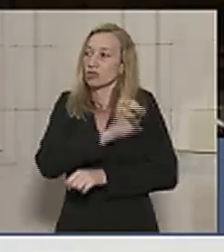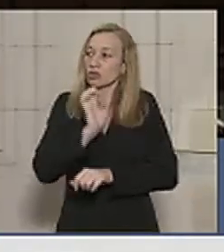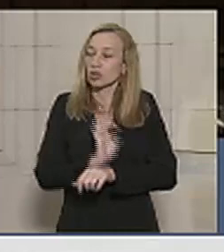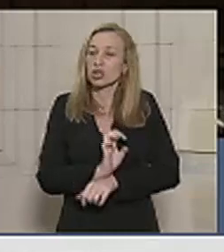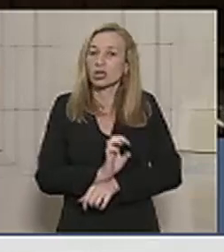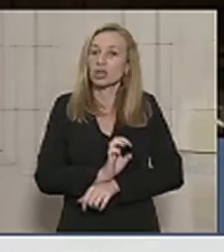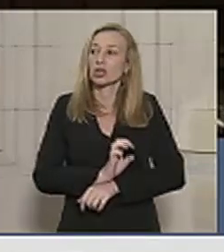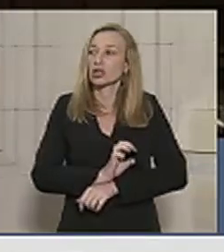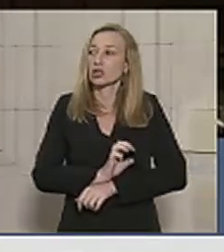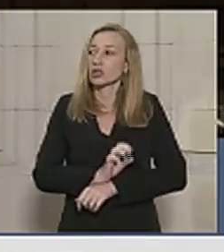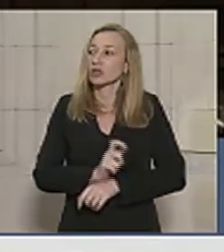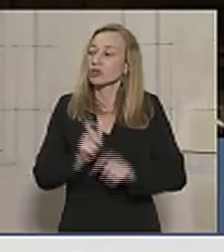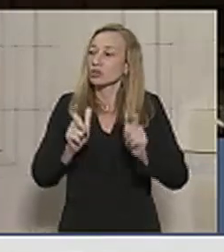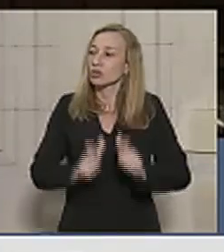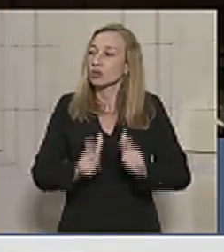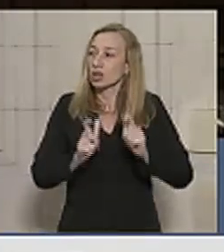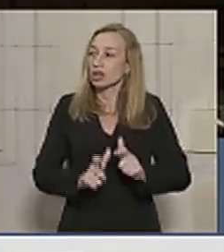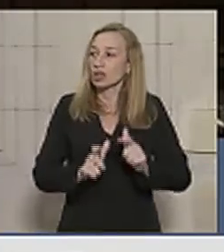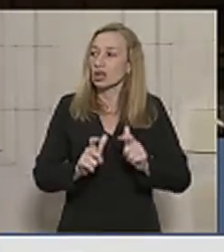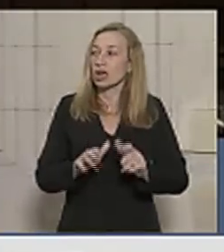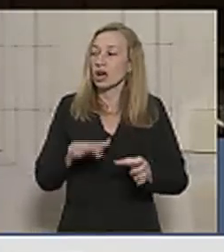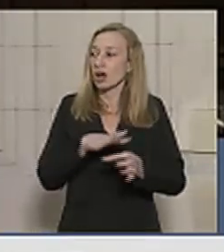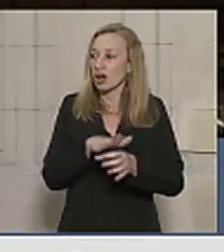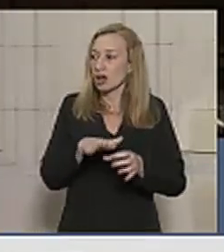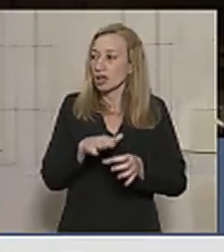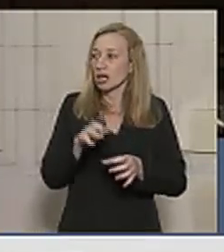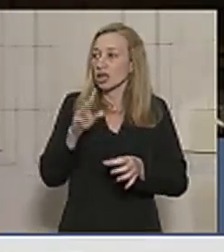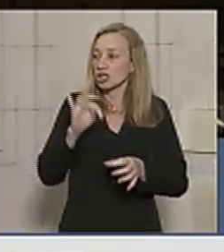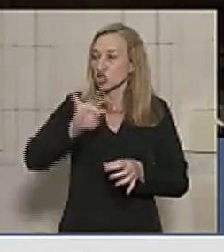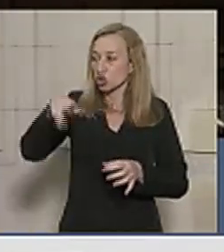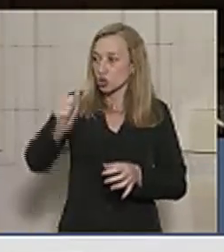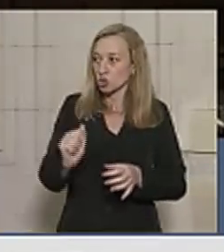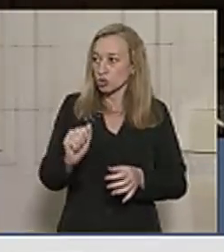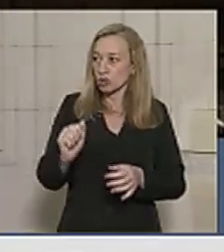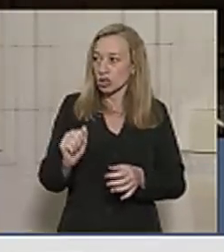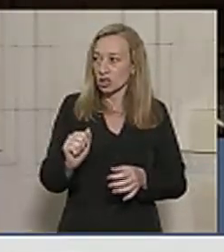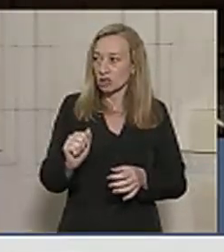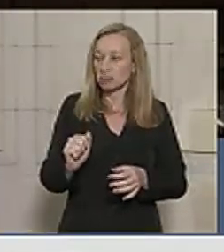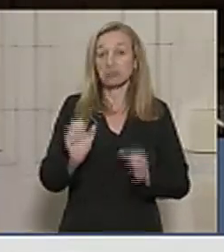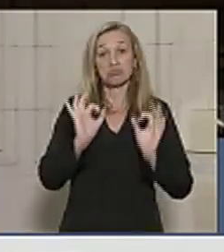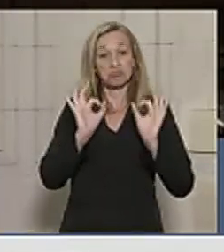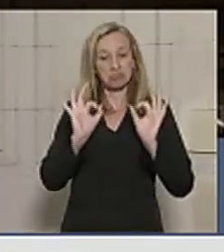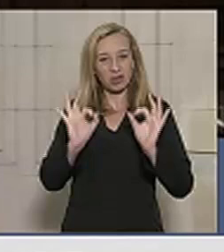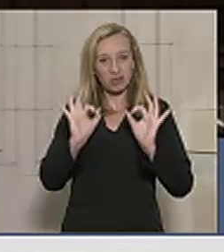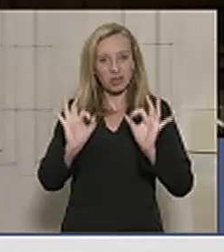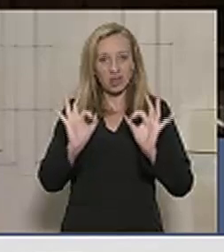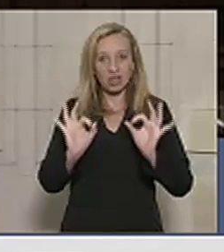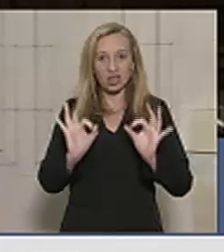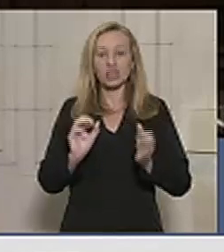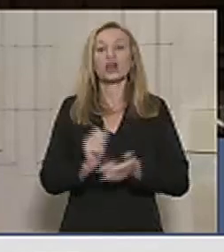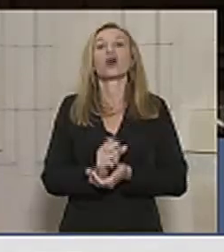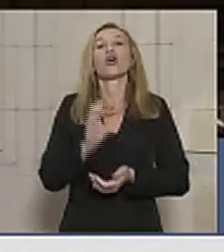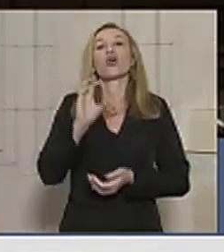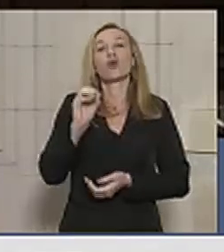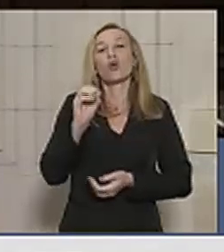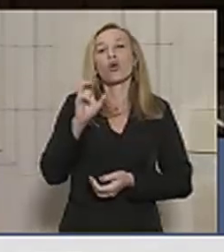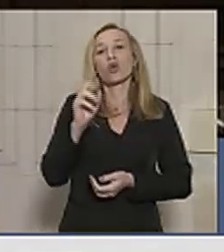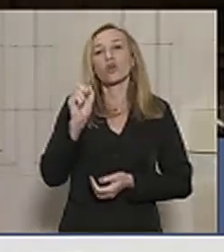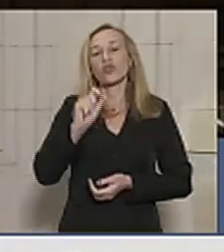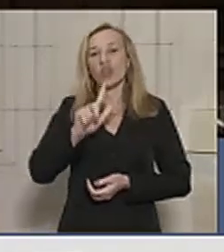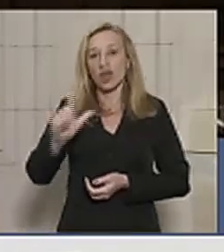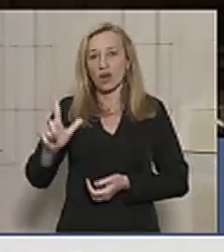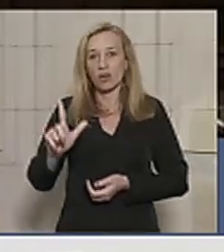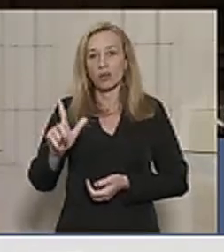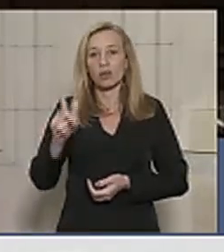que fica ali localizado na área da Tijuca, comandado de forma brilhante pela Tenente Coronel Priscila, que